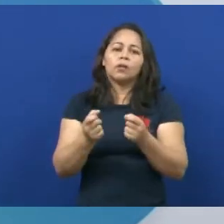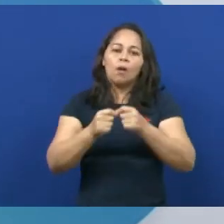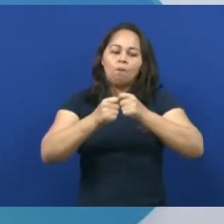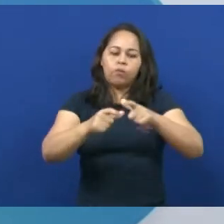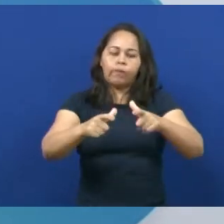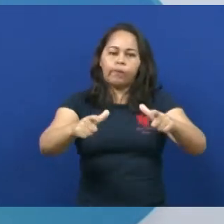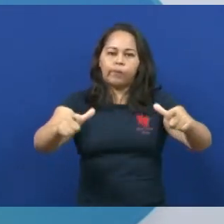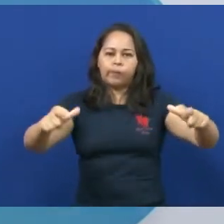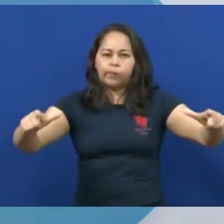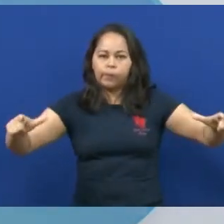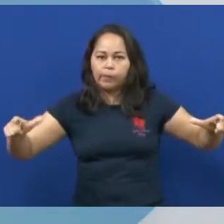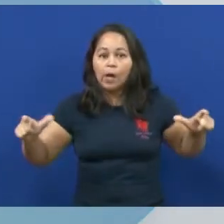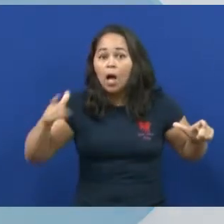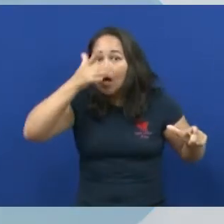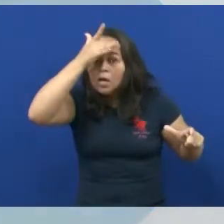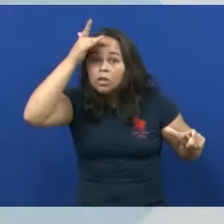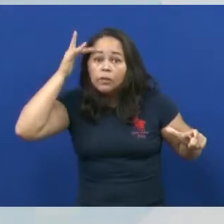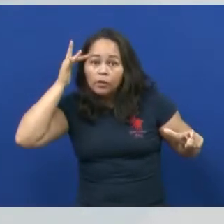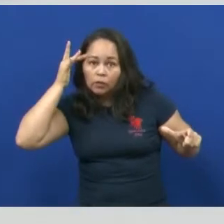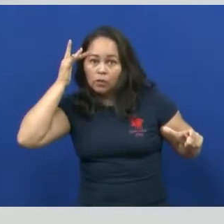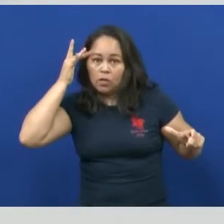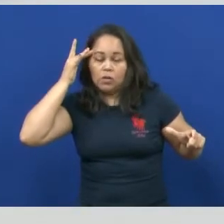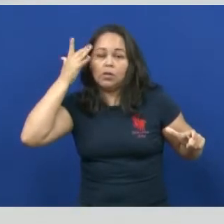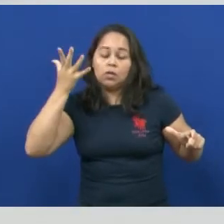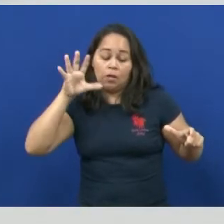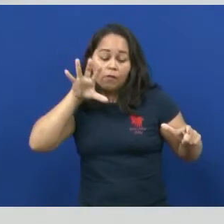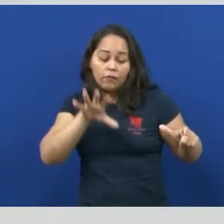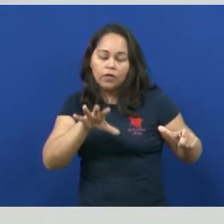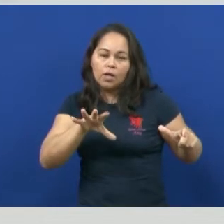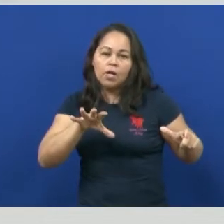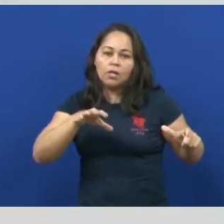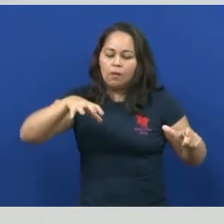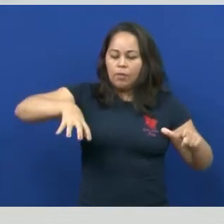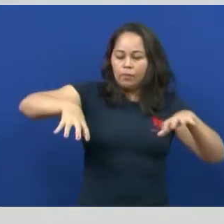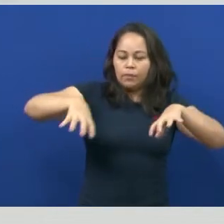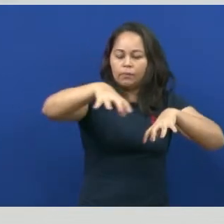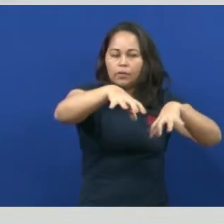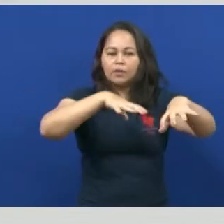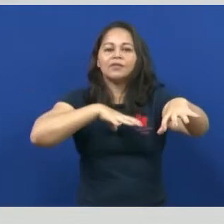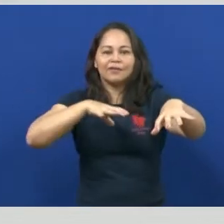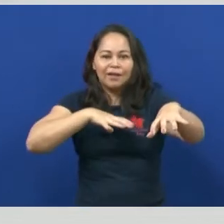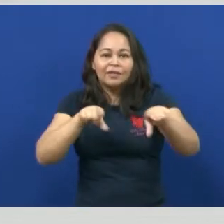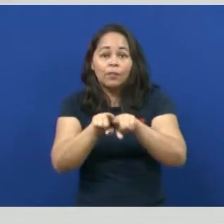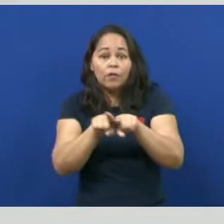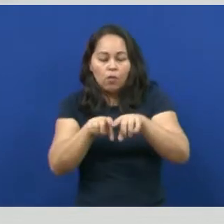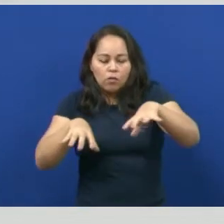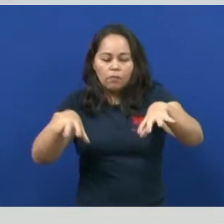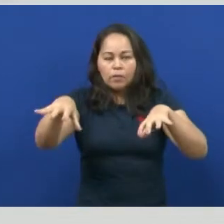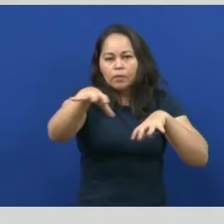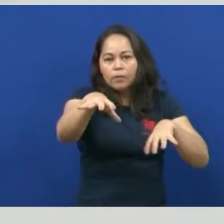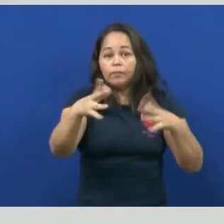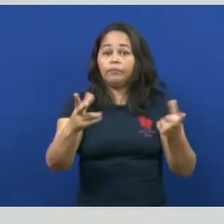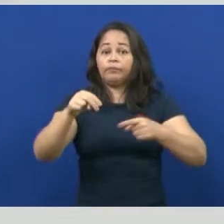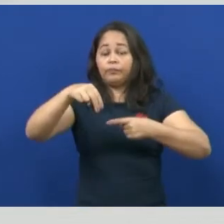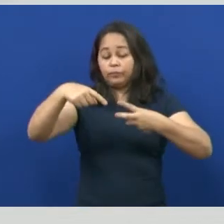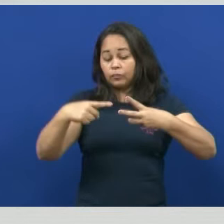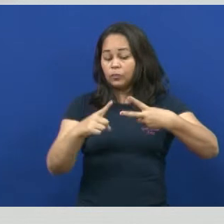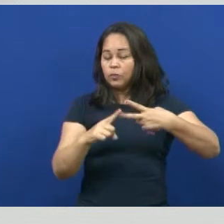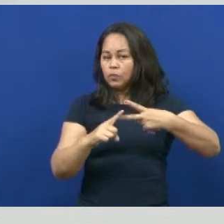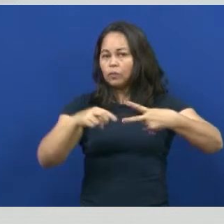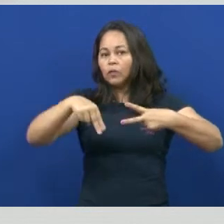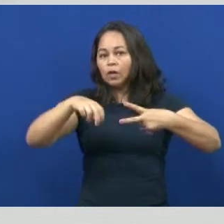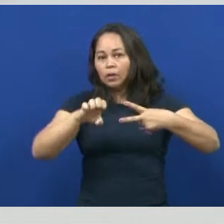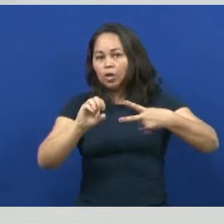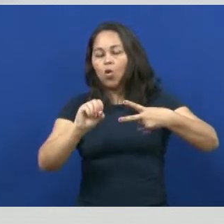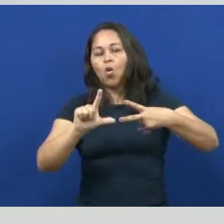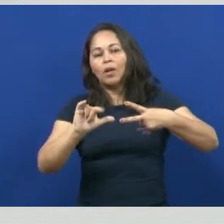populacional, né? E aí algumas civilizações vão surgindo em algumas cidades e algumas práticas. O neolítico também é conhecido como idade